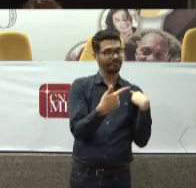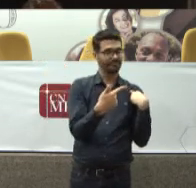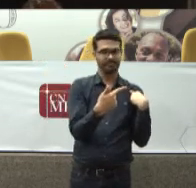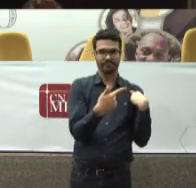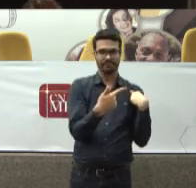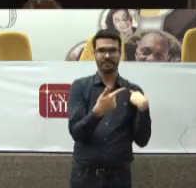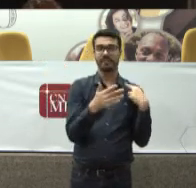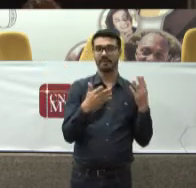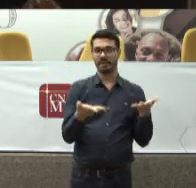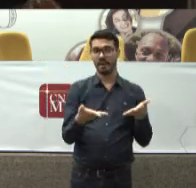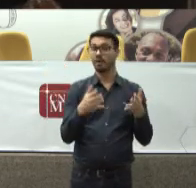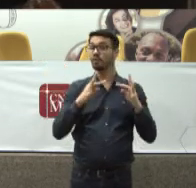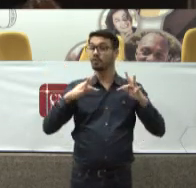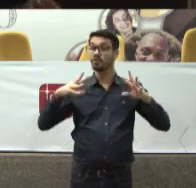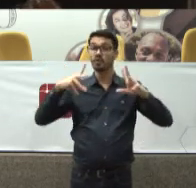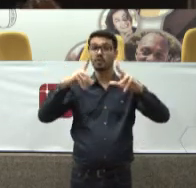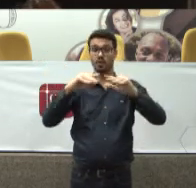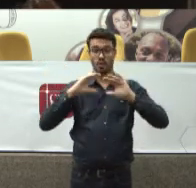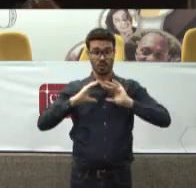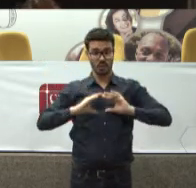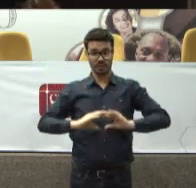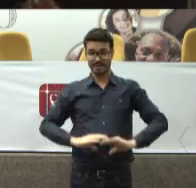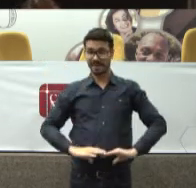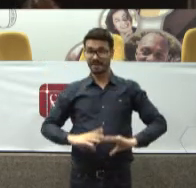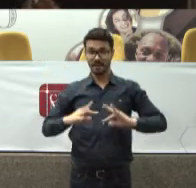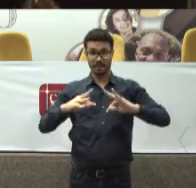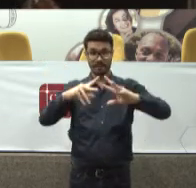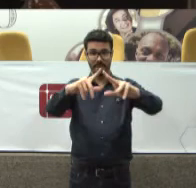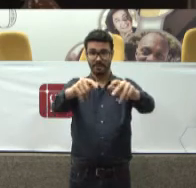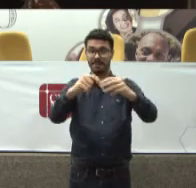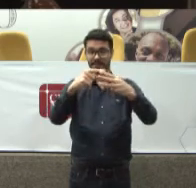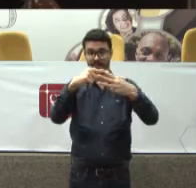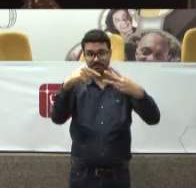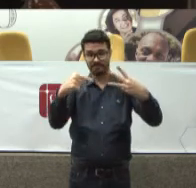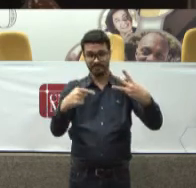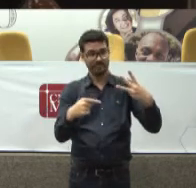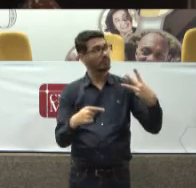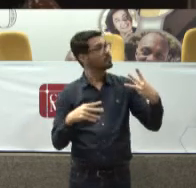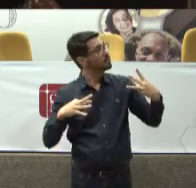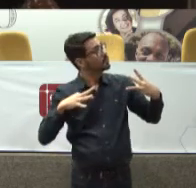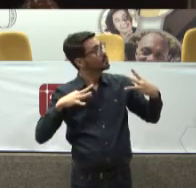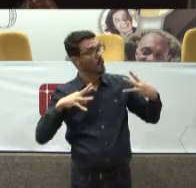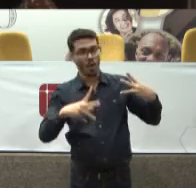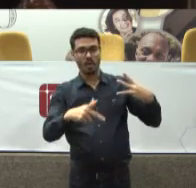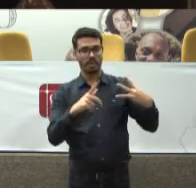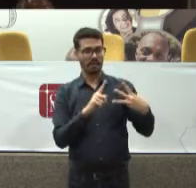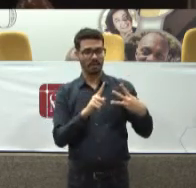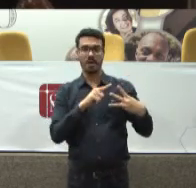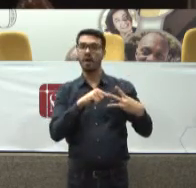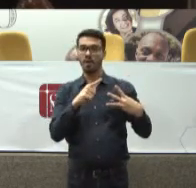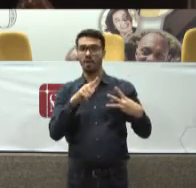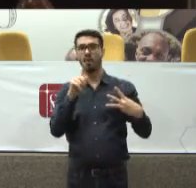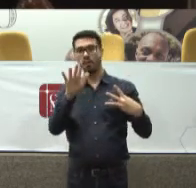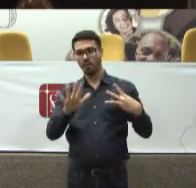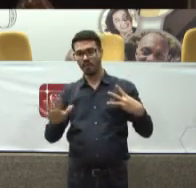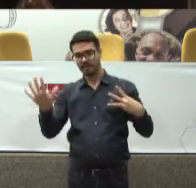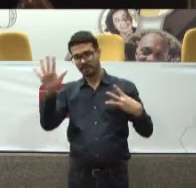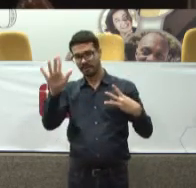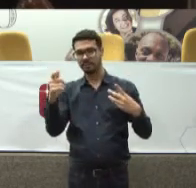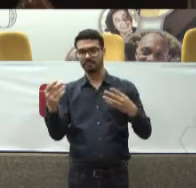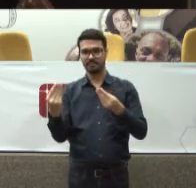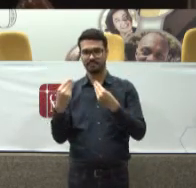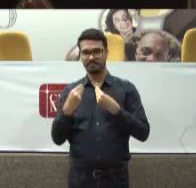Obviamente Nem todos cidadão Vai precisar De todos Os níveis Mas se ele precisar Teria de Estado Disponível